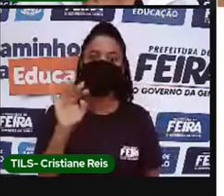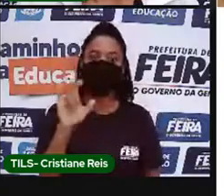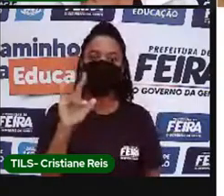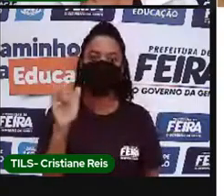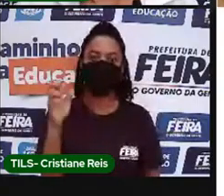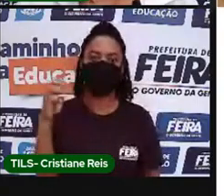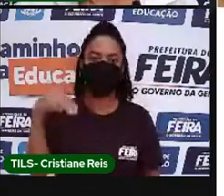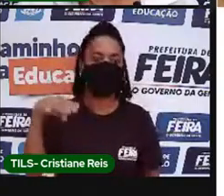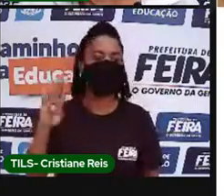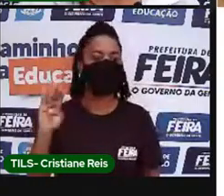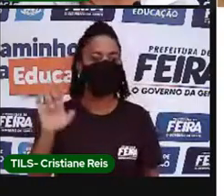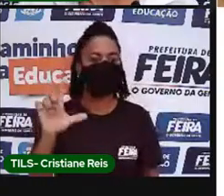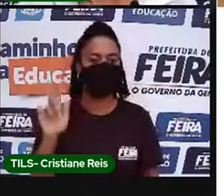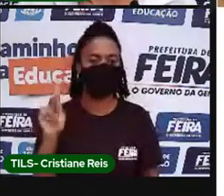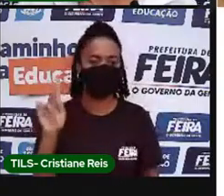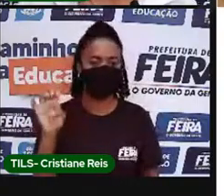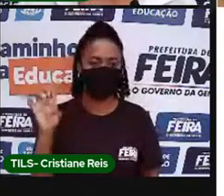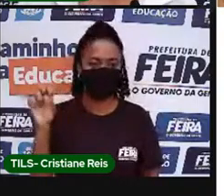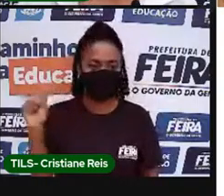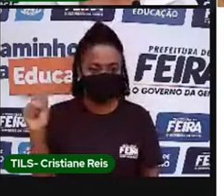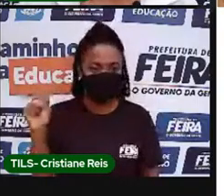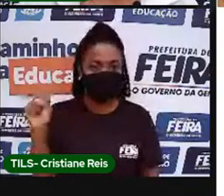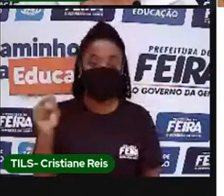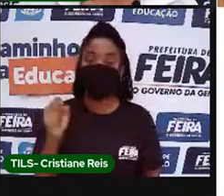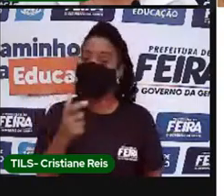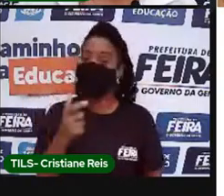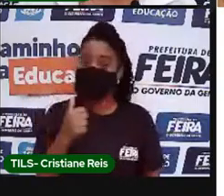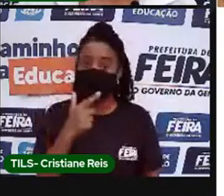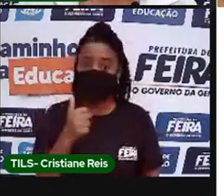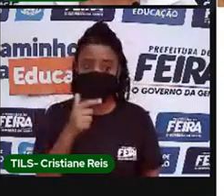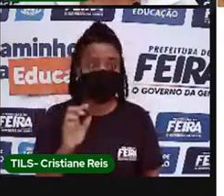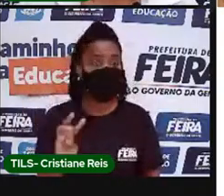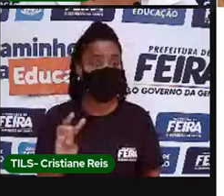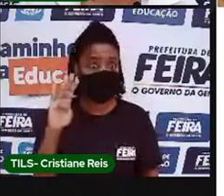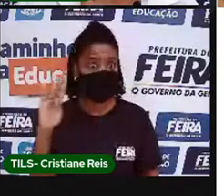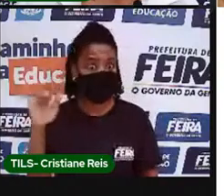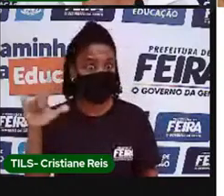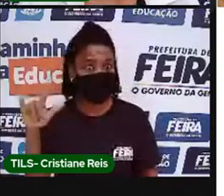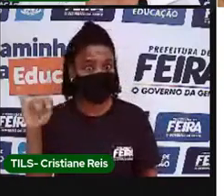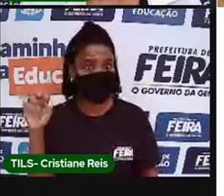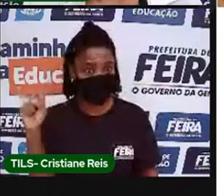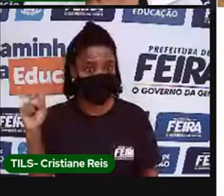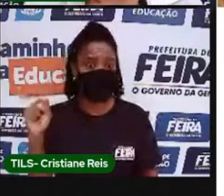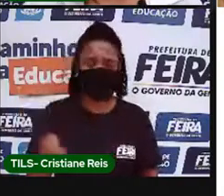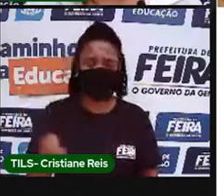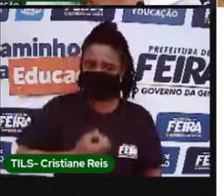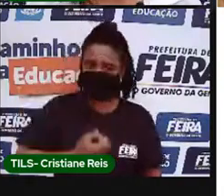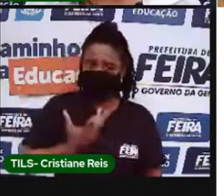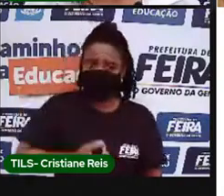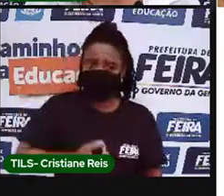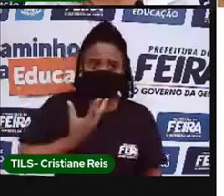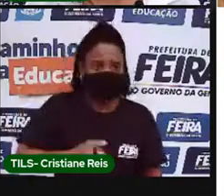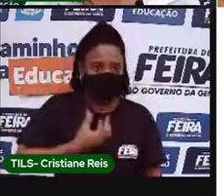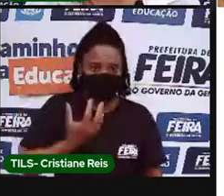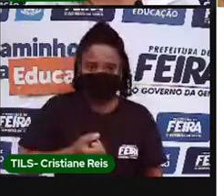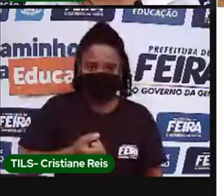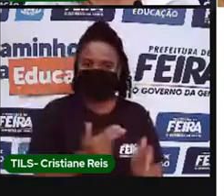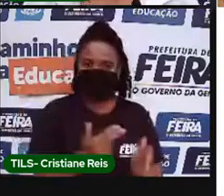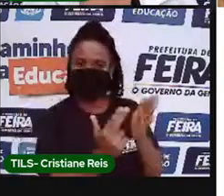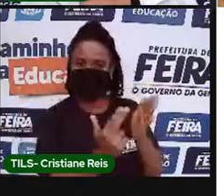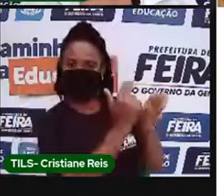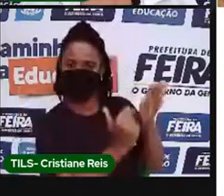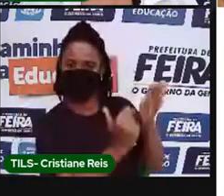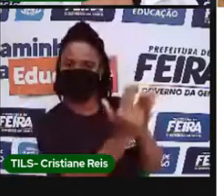William Blake foi um poeta, tipógrafo e pintor inglês, sendo sua pintura definida